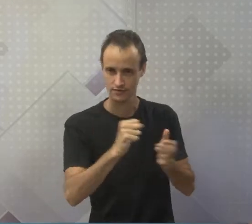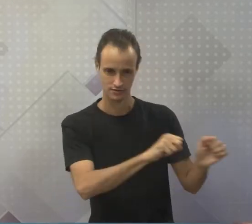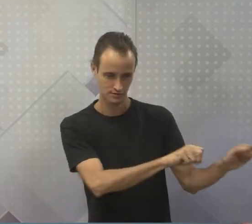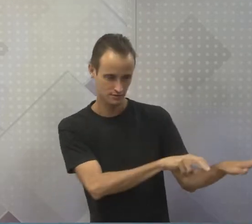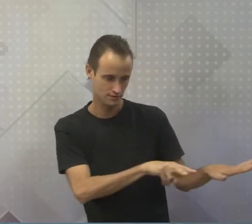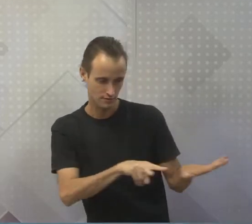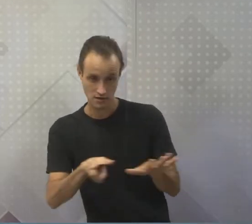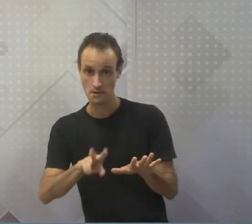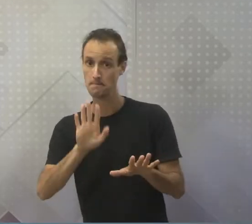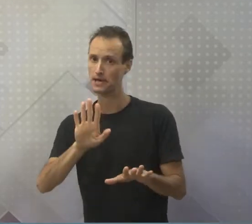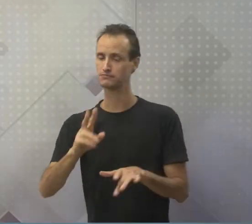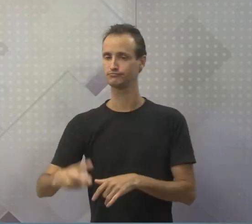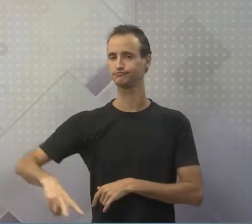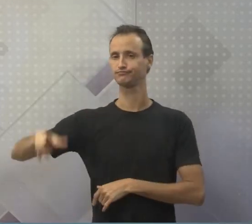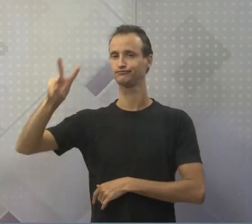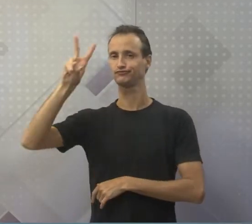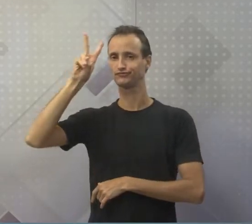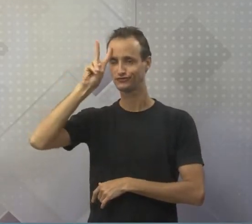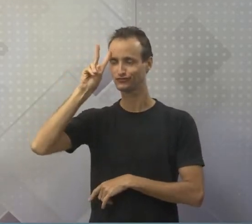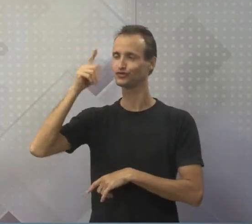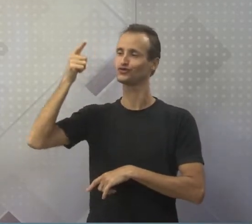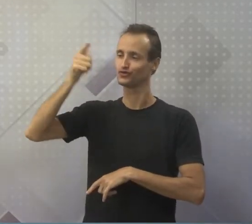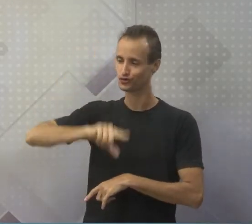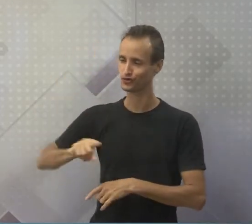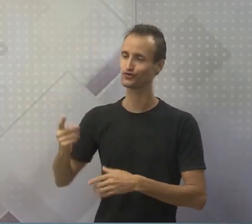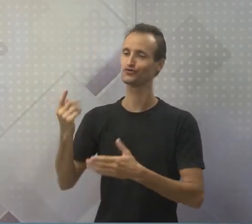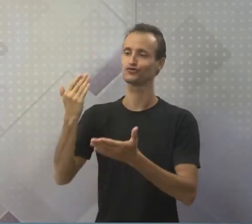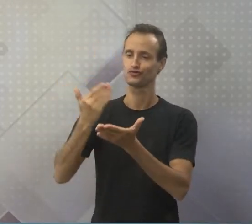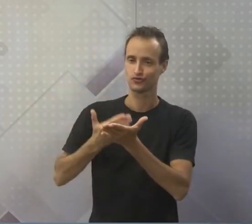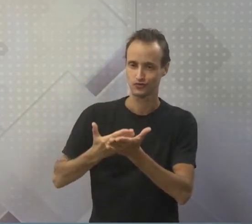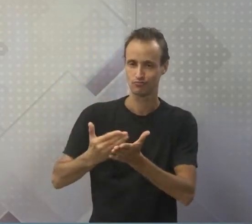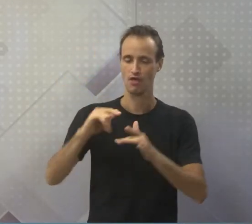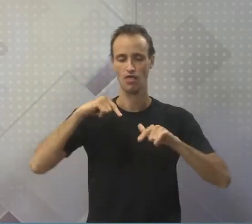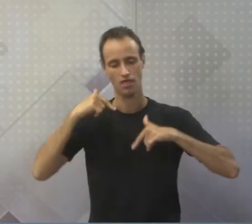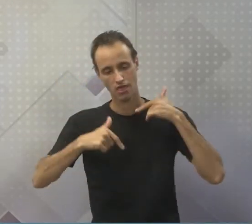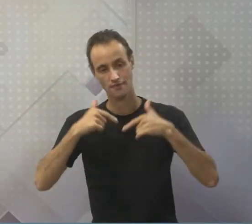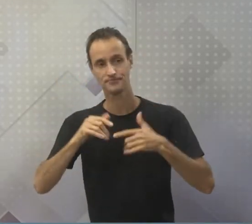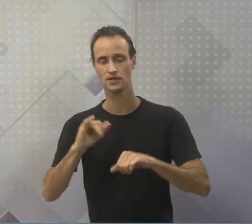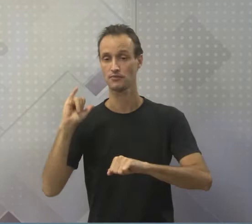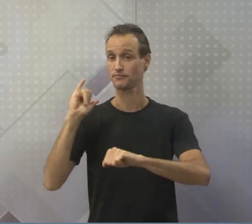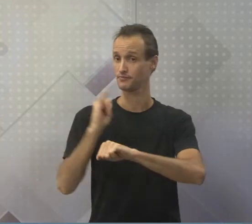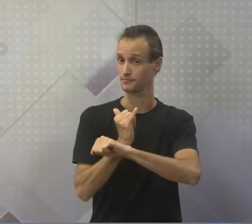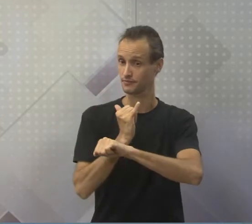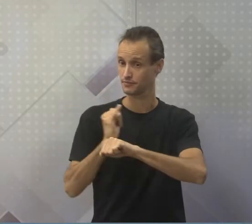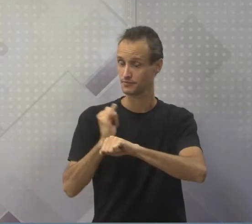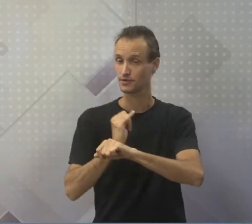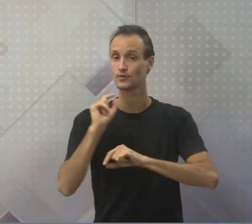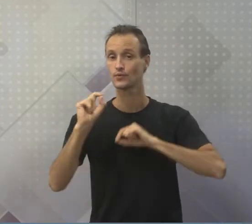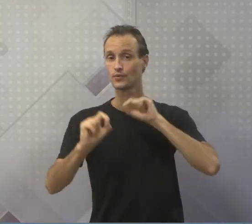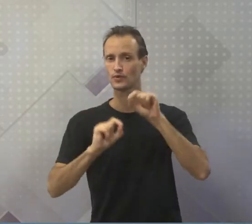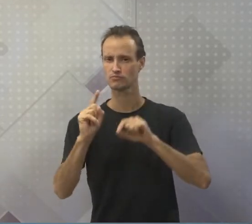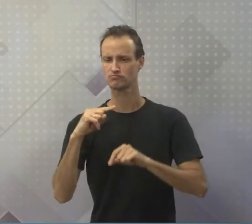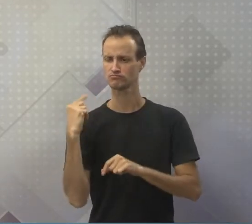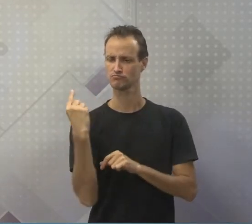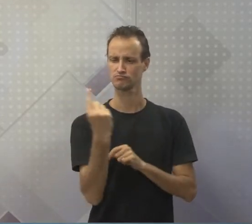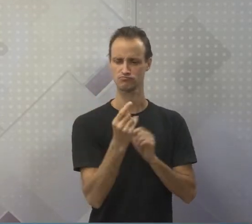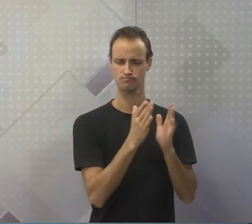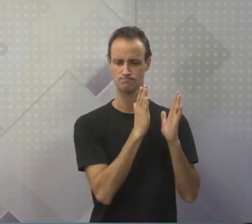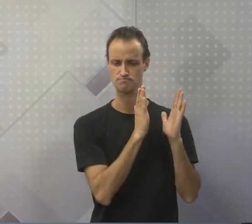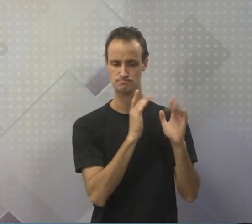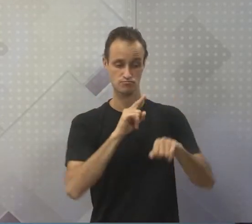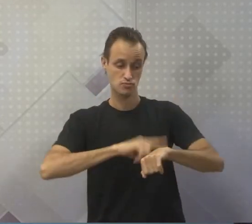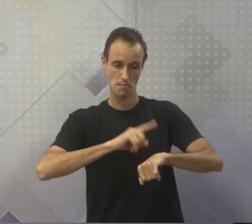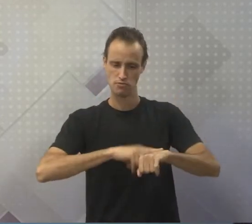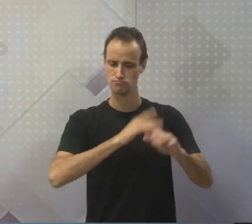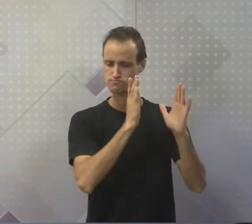mas na segunda-feira, recomeça tudo de novo. Isso é uma estratégia, não é? A gente fatia o